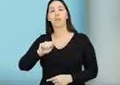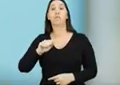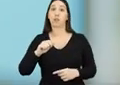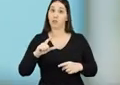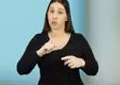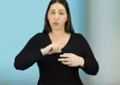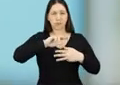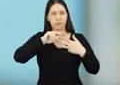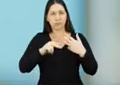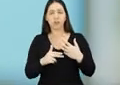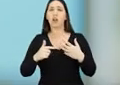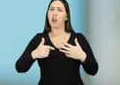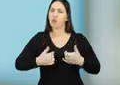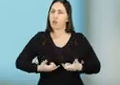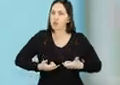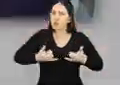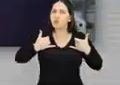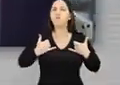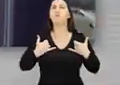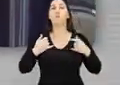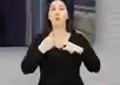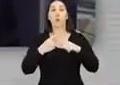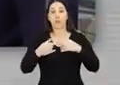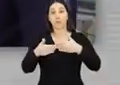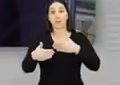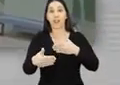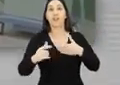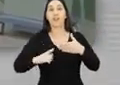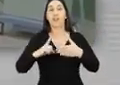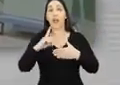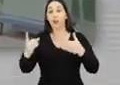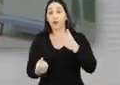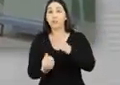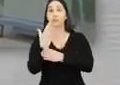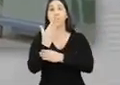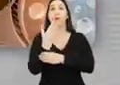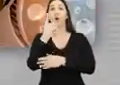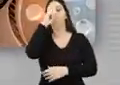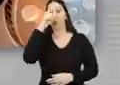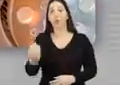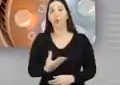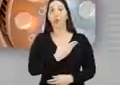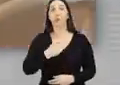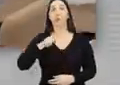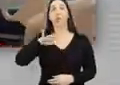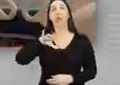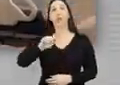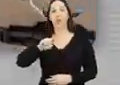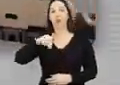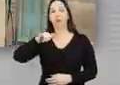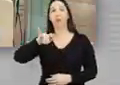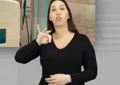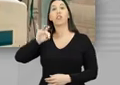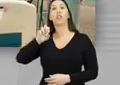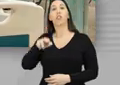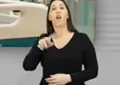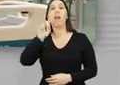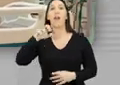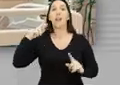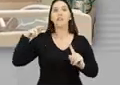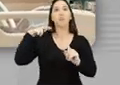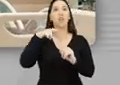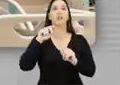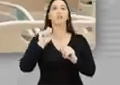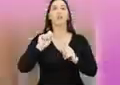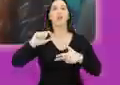governador de São Paulo, eu tenho um grande orgulho de entregar o novo Pérola Baiton. O Pérola Baiton será o maior centro de referência de saúde da